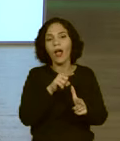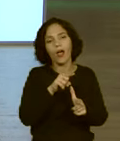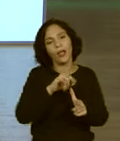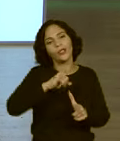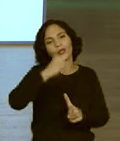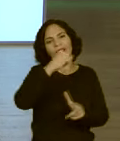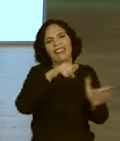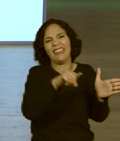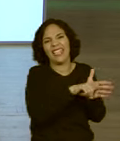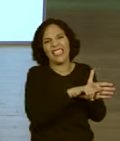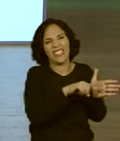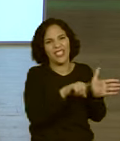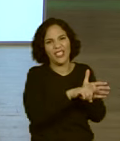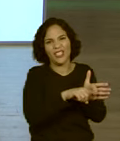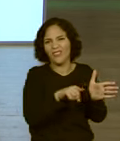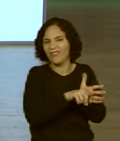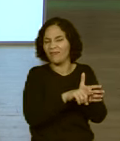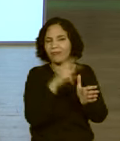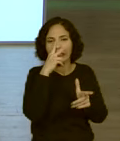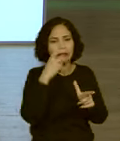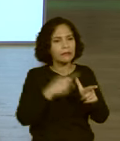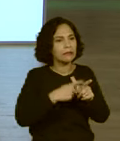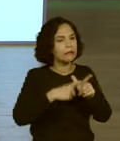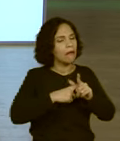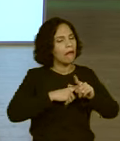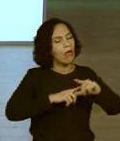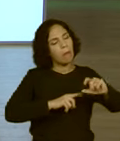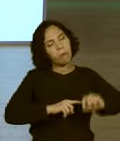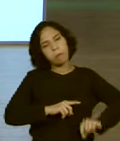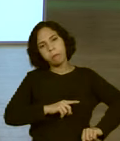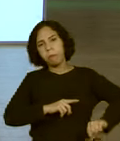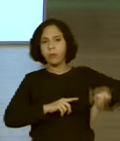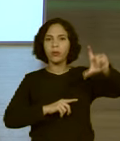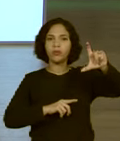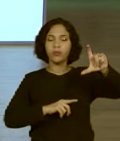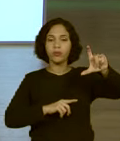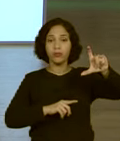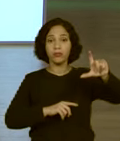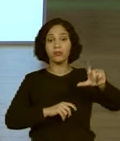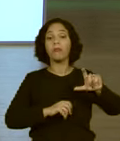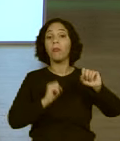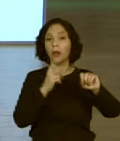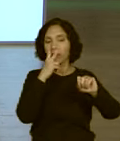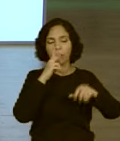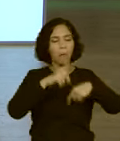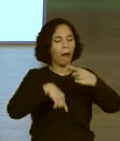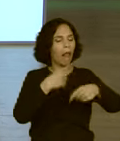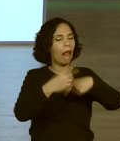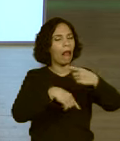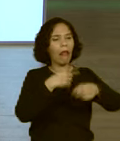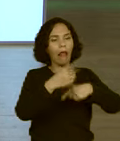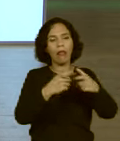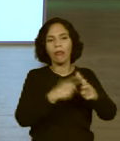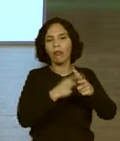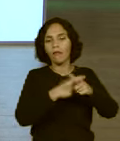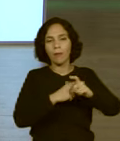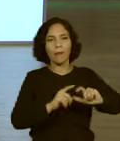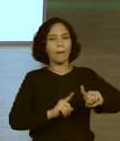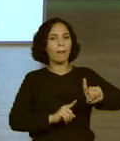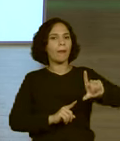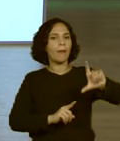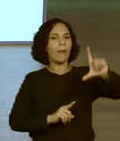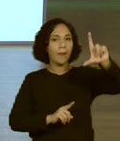negativos, eles aumentam a sua dívida e eles podem te levar uma bola de neve, como a gente já falou.